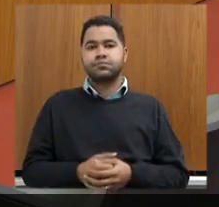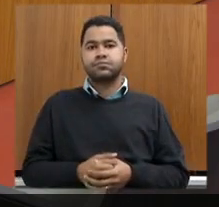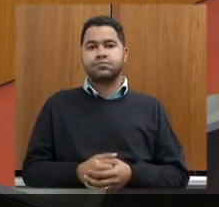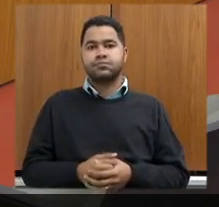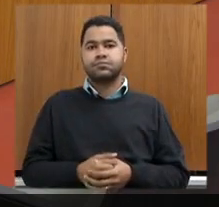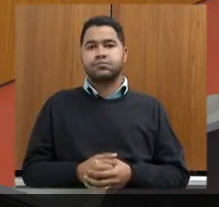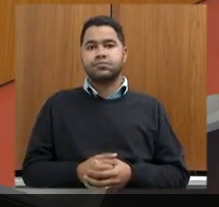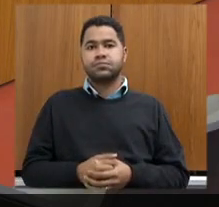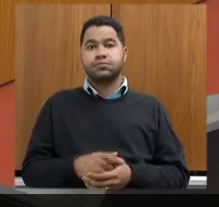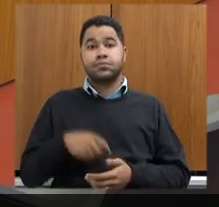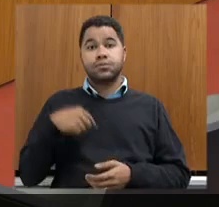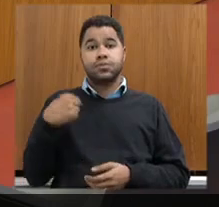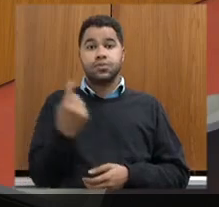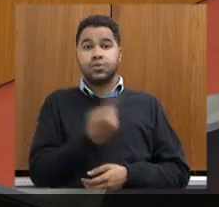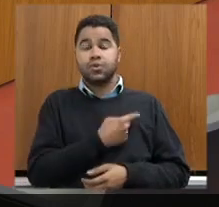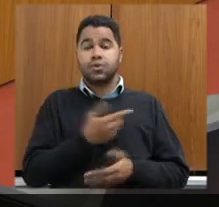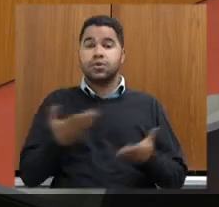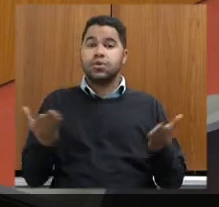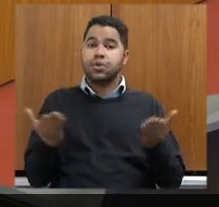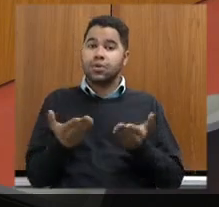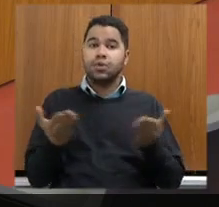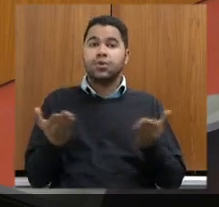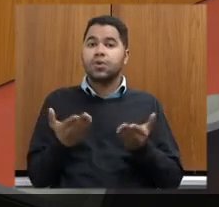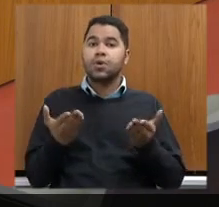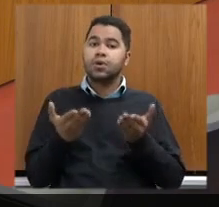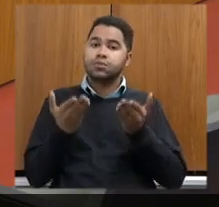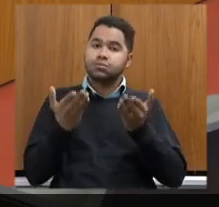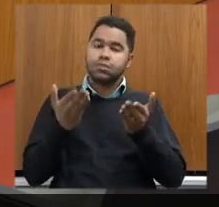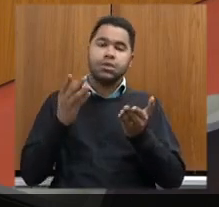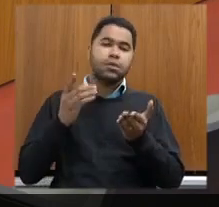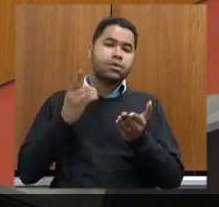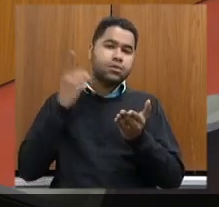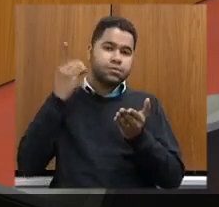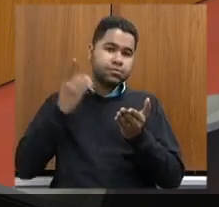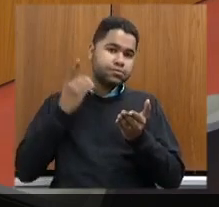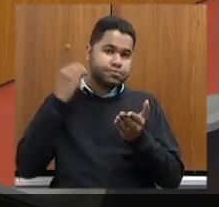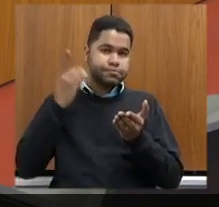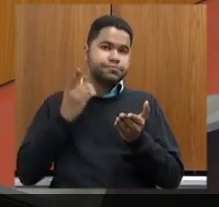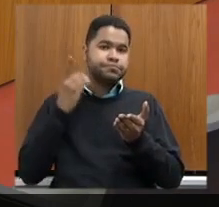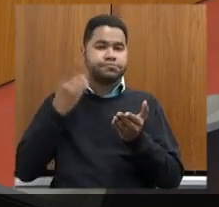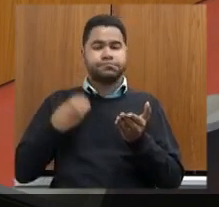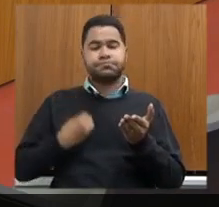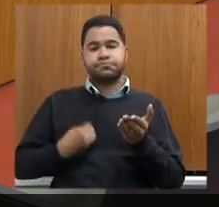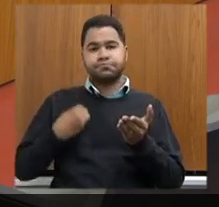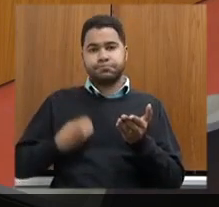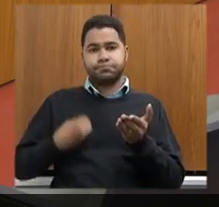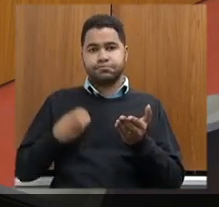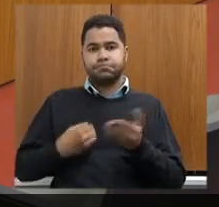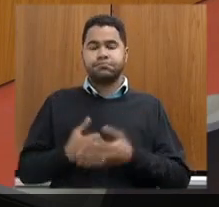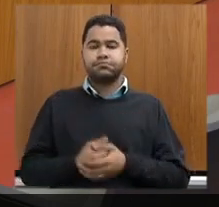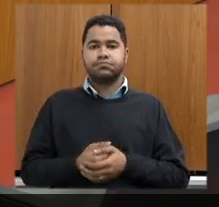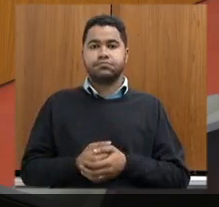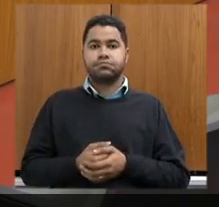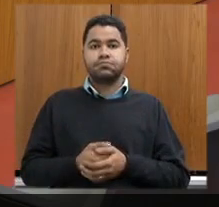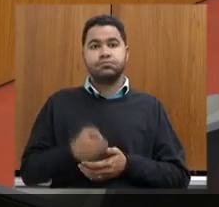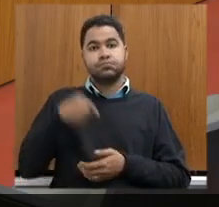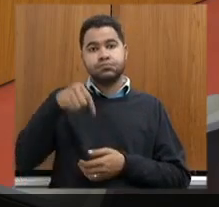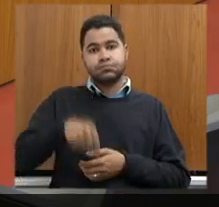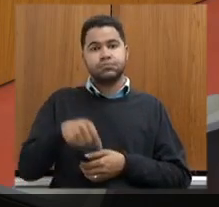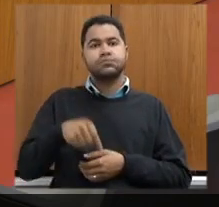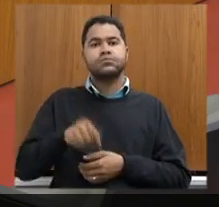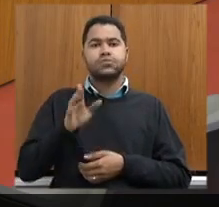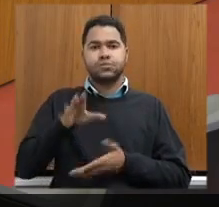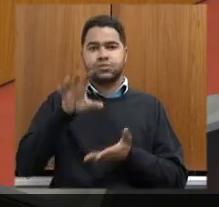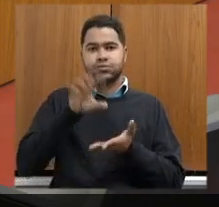nós temos agora a palavra aos deputados presentes. Presencialmente, aqui já